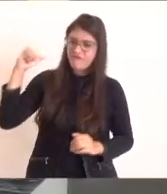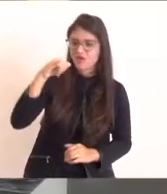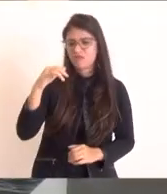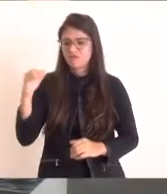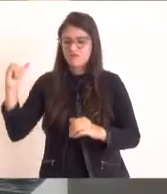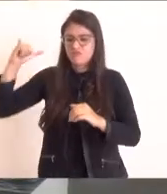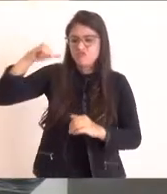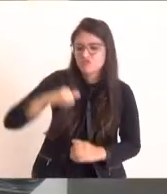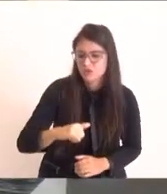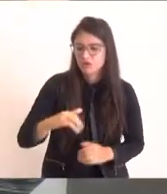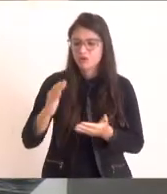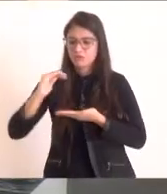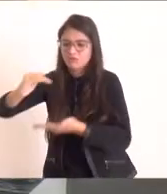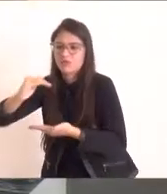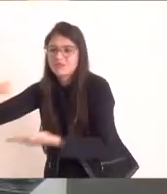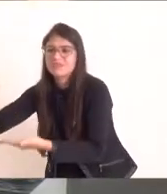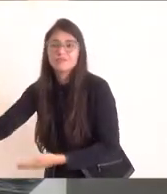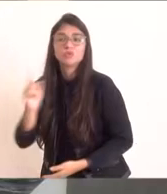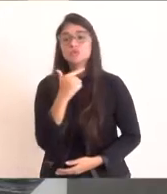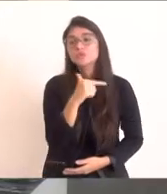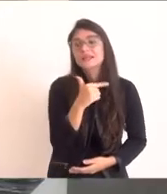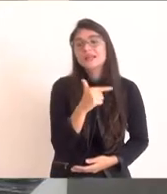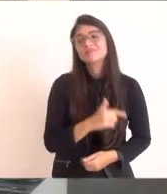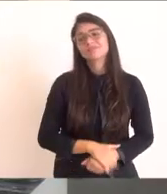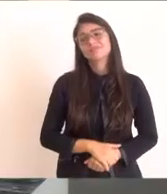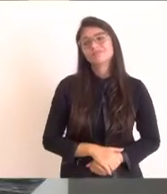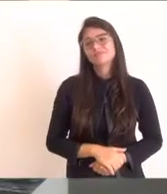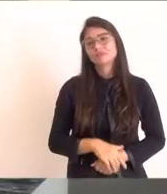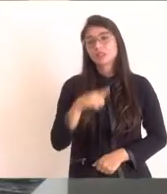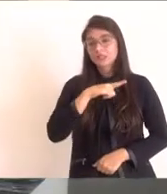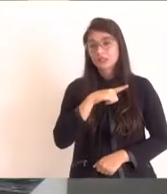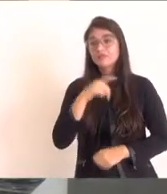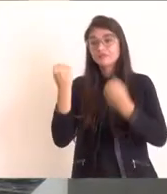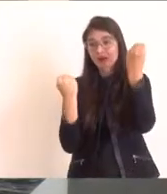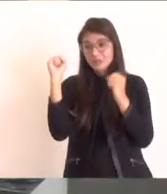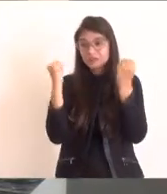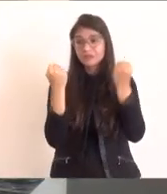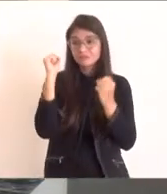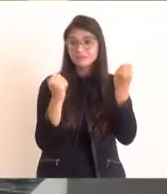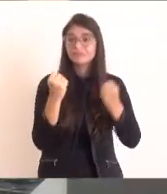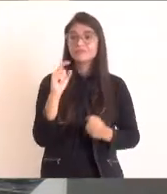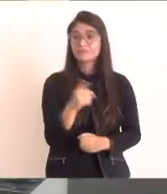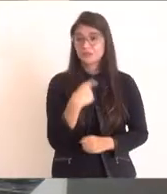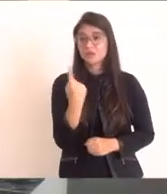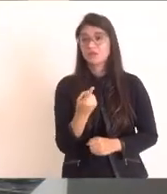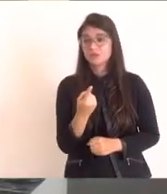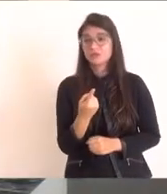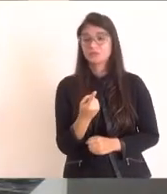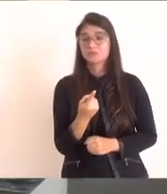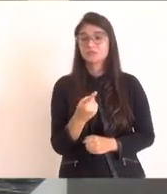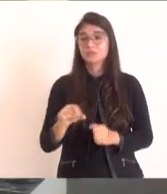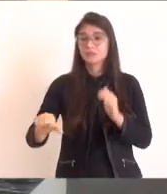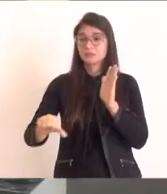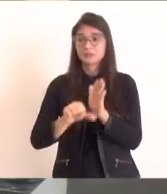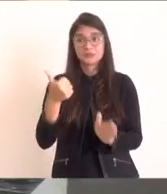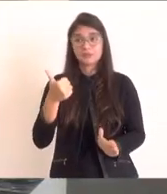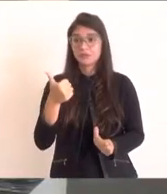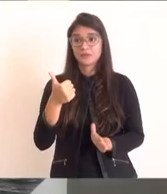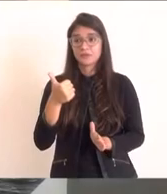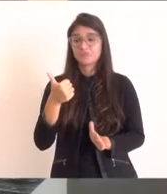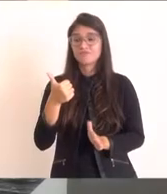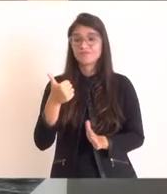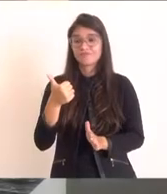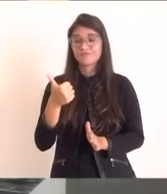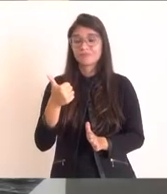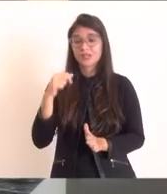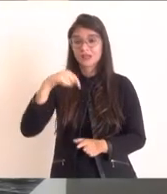a gente tem uma fábrica, nós temos o primeiro empregador de moda